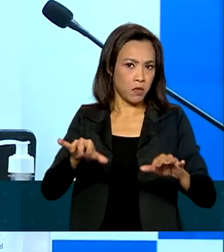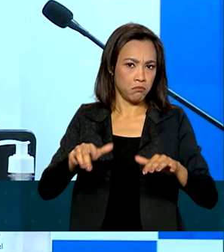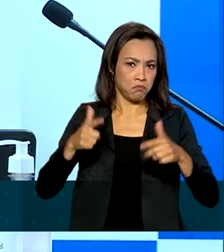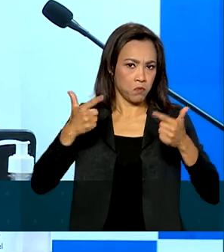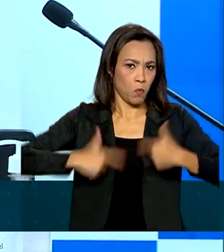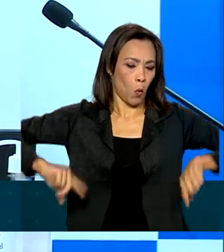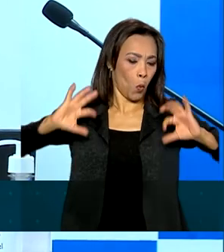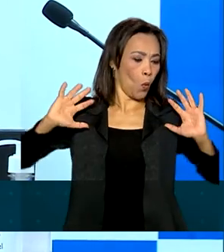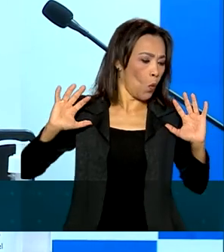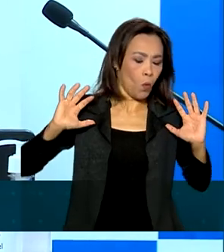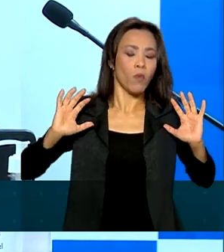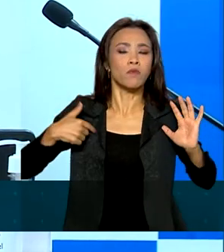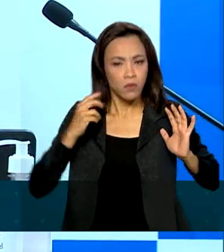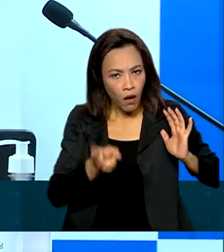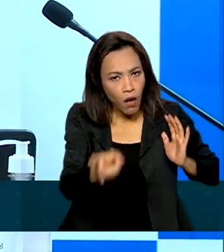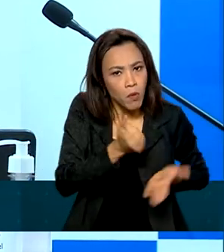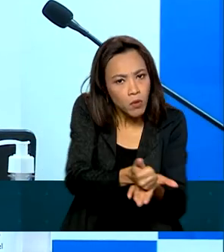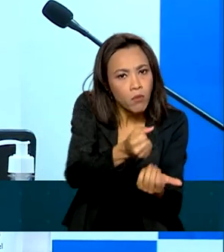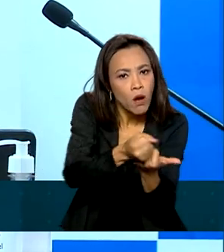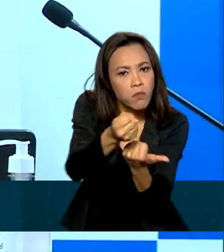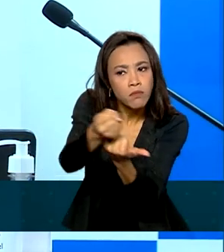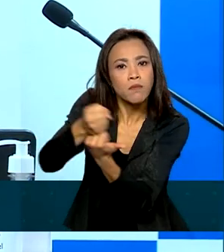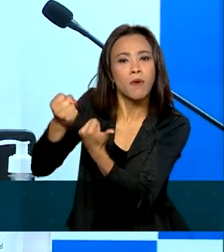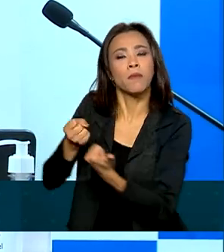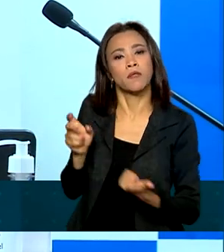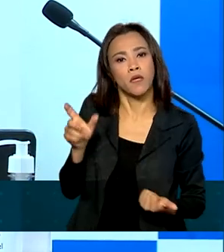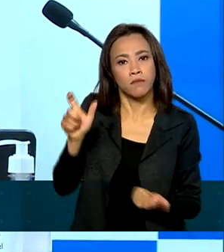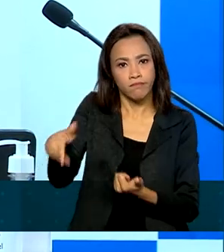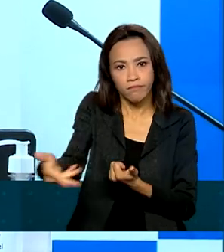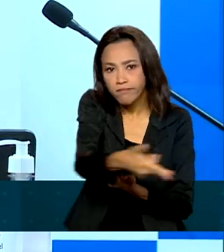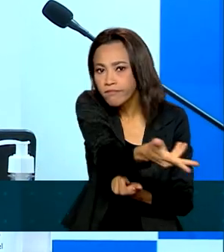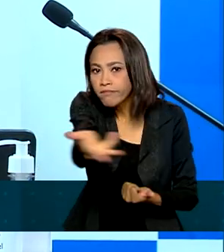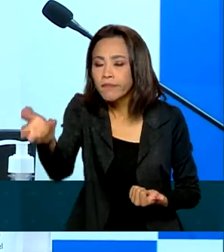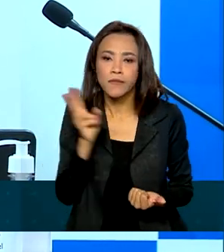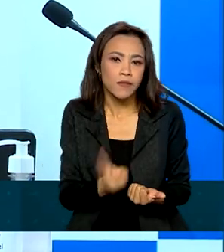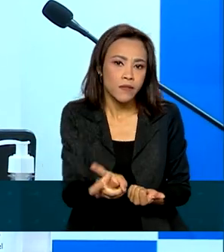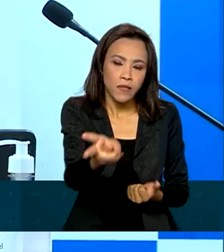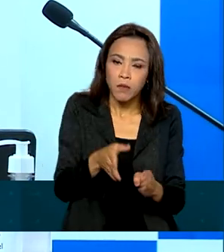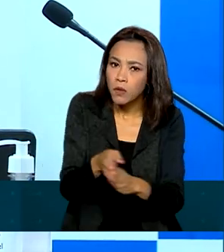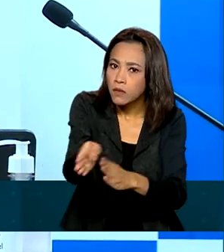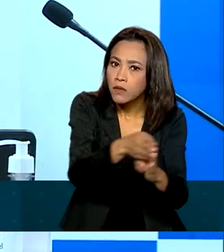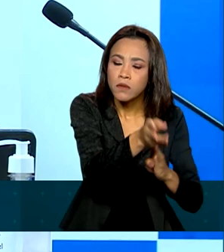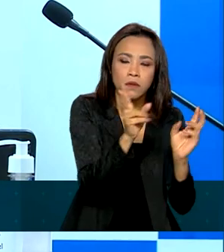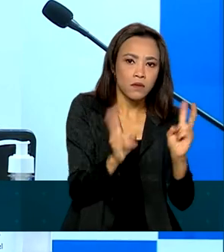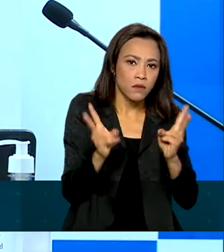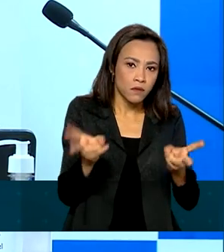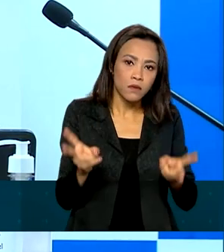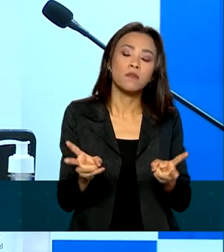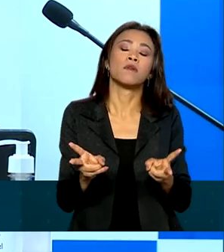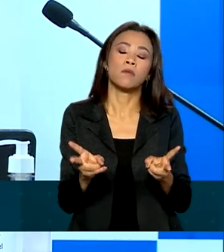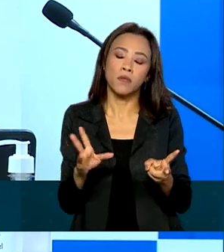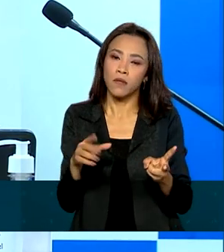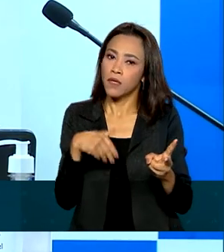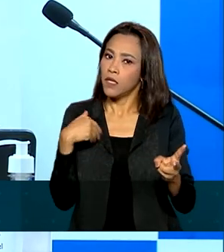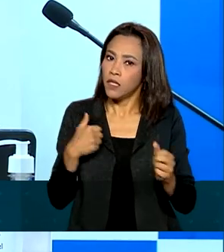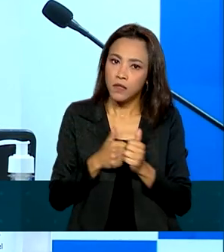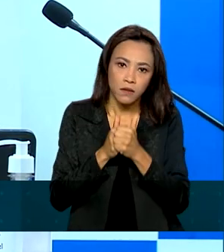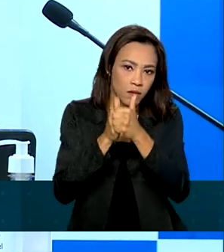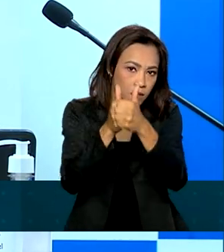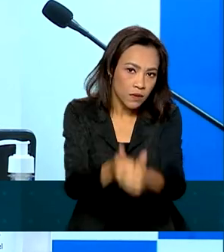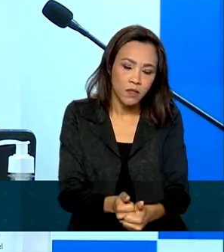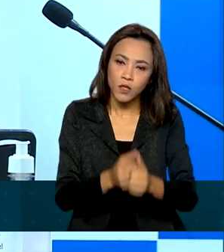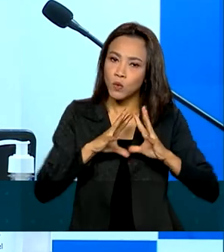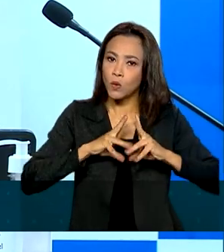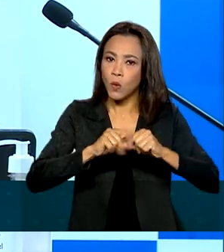municípios, gestores na ponta, prestadores de serviços de saúde. Sempre teve diligente e vem adotando todas as ações